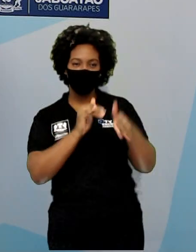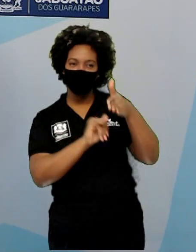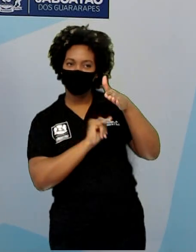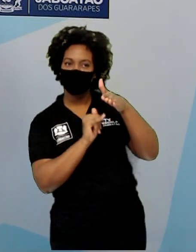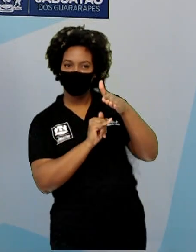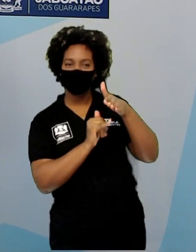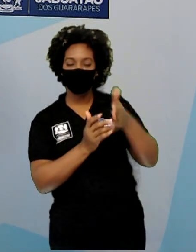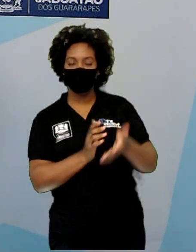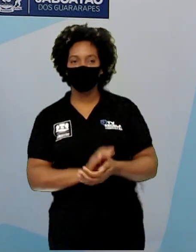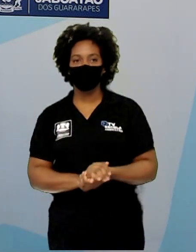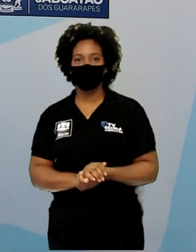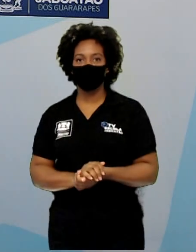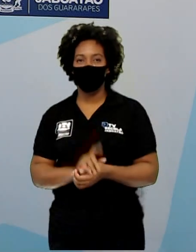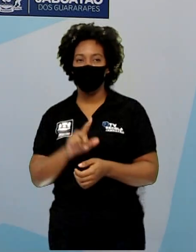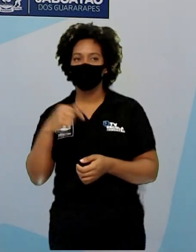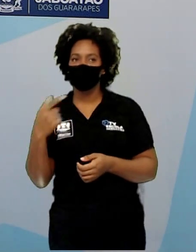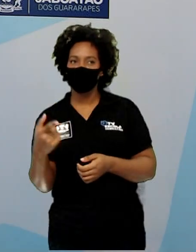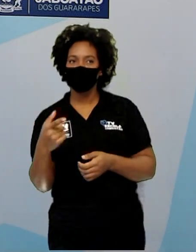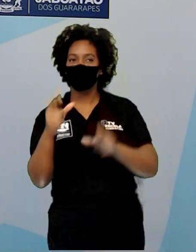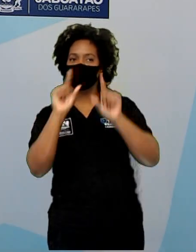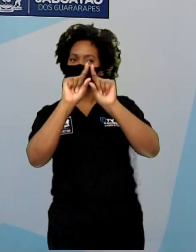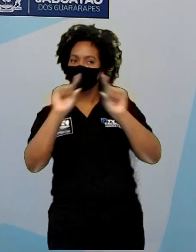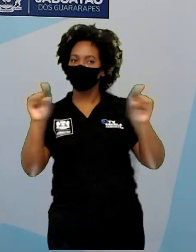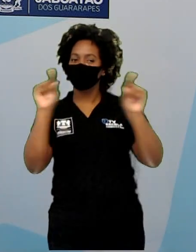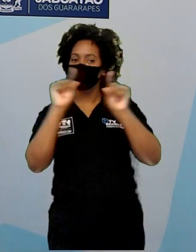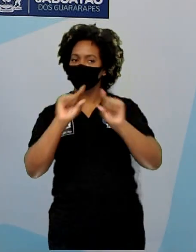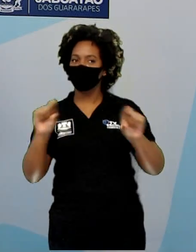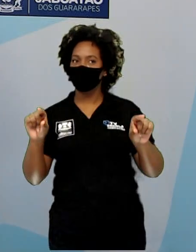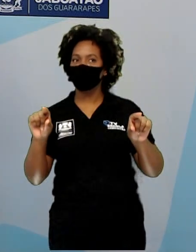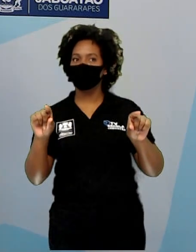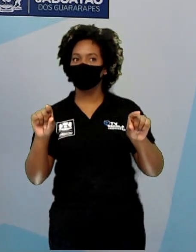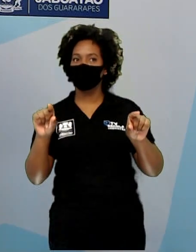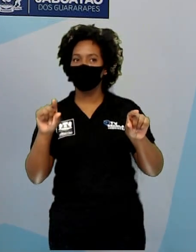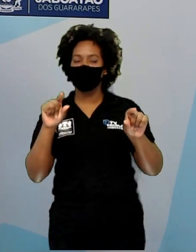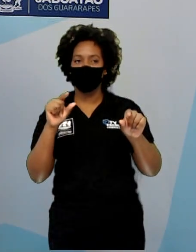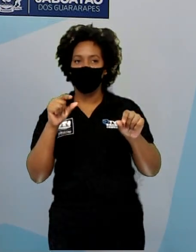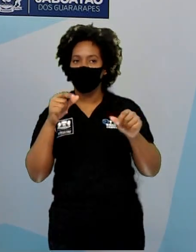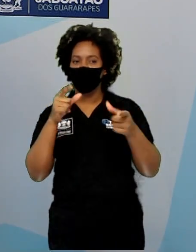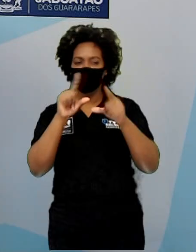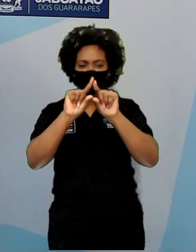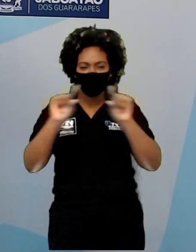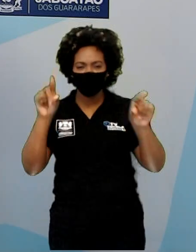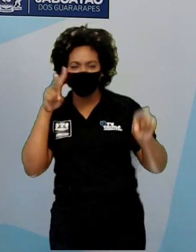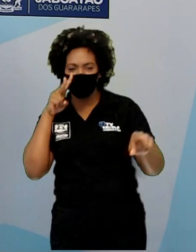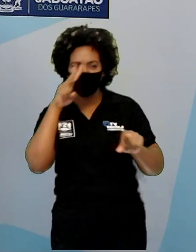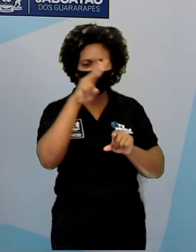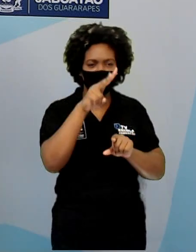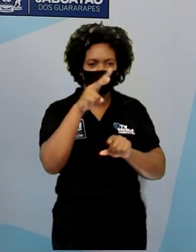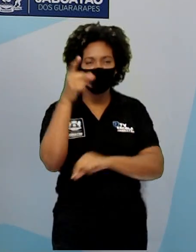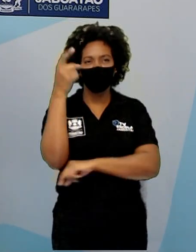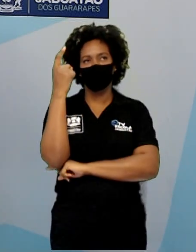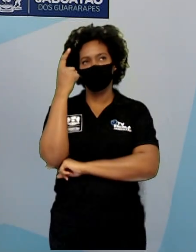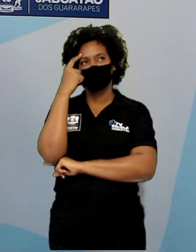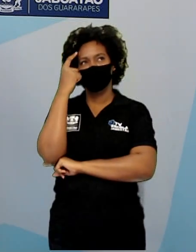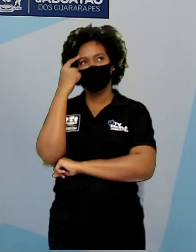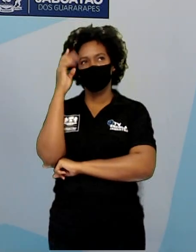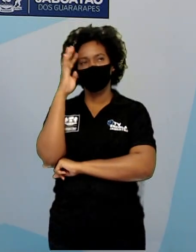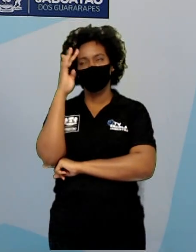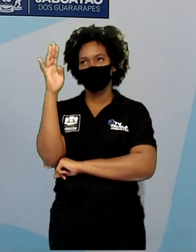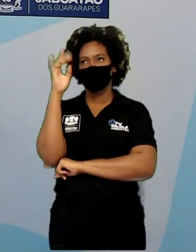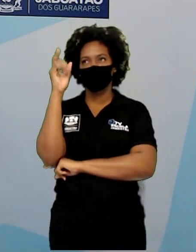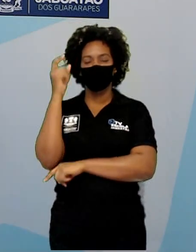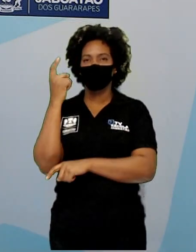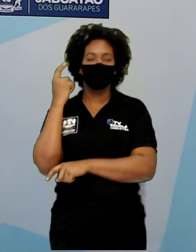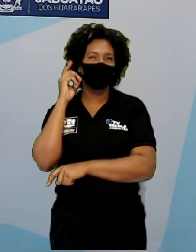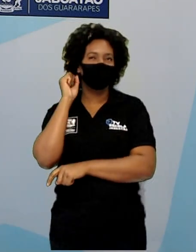produto. Depois a frase, que geralmente é uma frase de impacto, uma frase que faz você pensar. Quando você escuta, a grandeza não